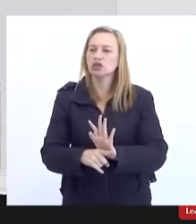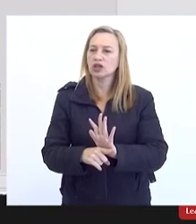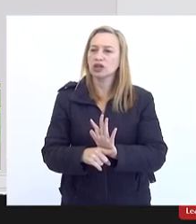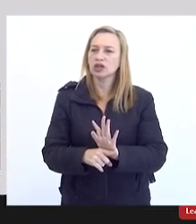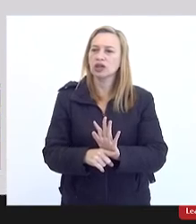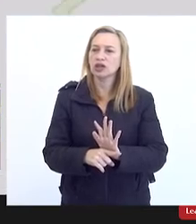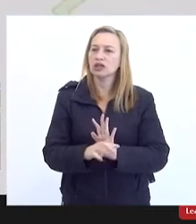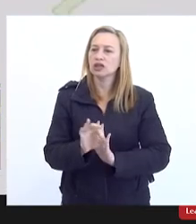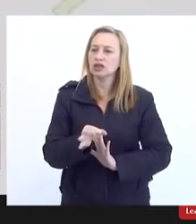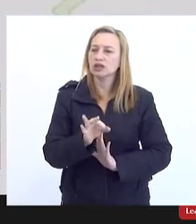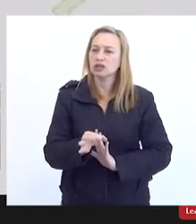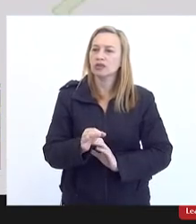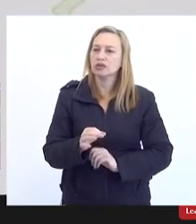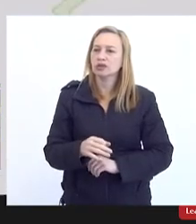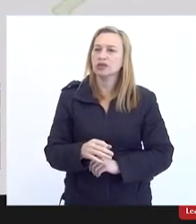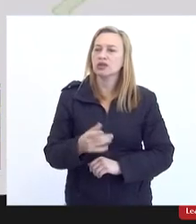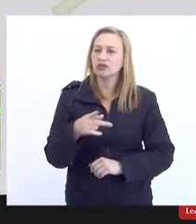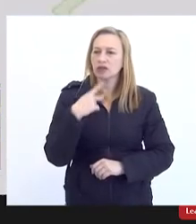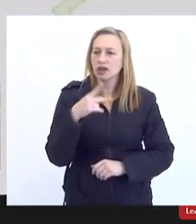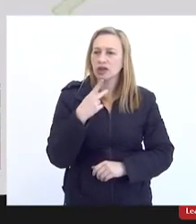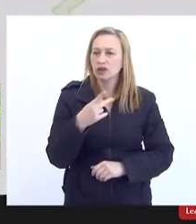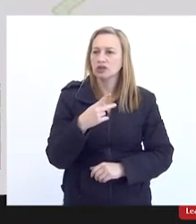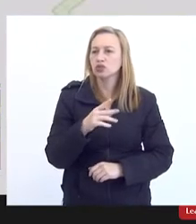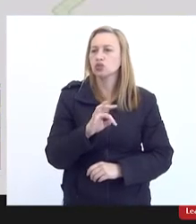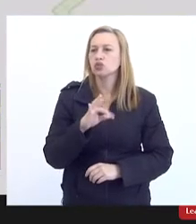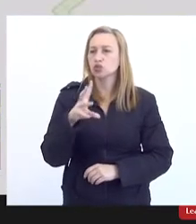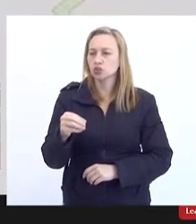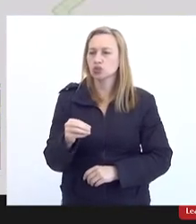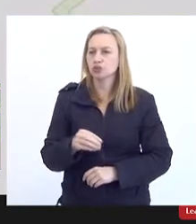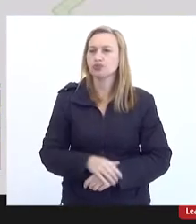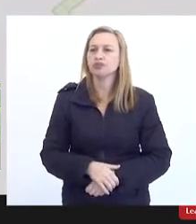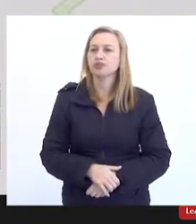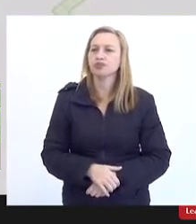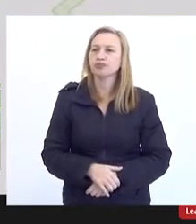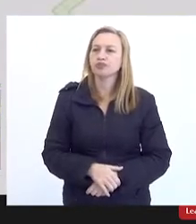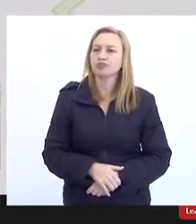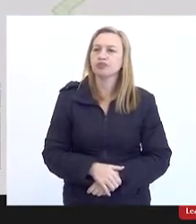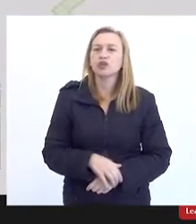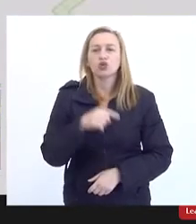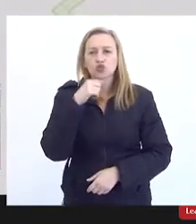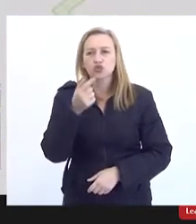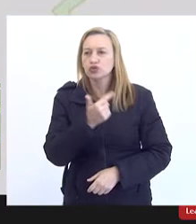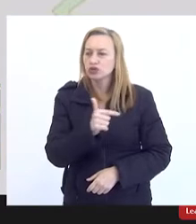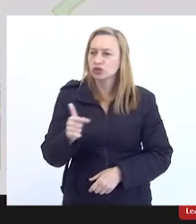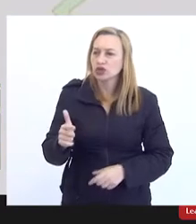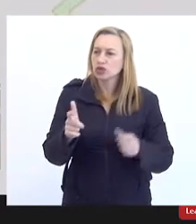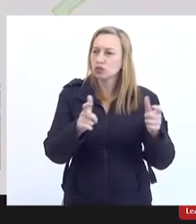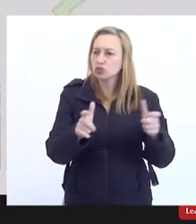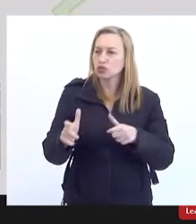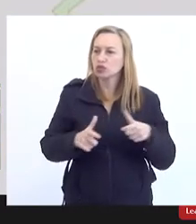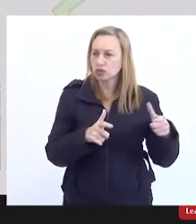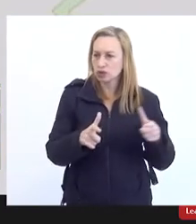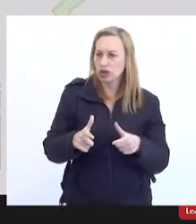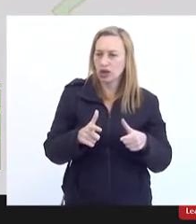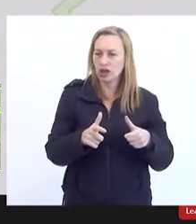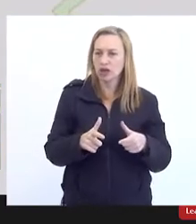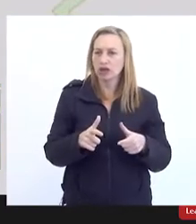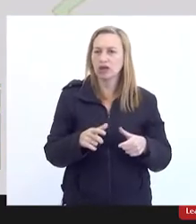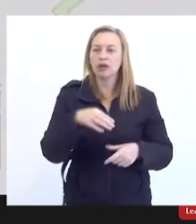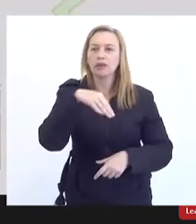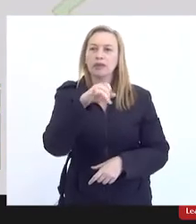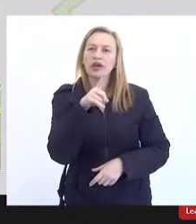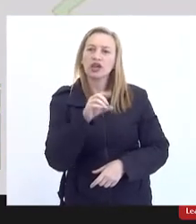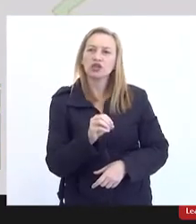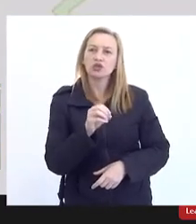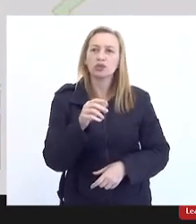ilustrativamente a gente comentar tudo isso. Bom, eu creio que não há muita dúvida sobre o território abrangido pelo Médio Paraíba